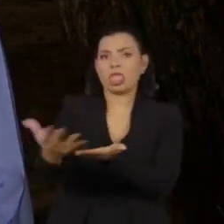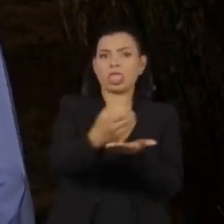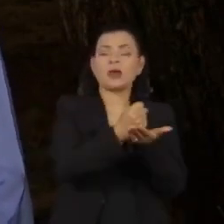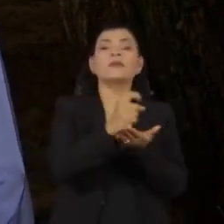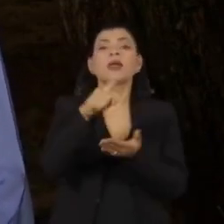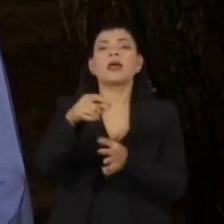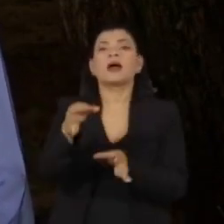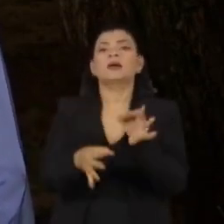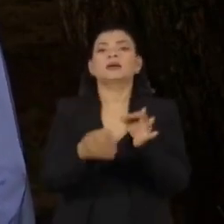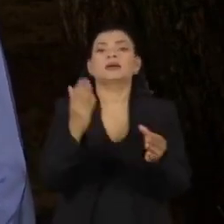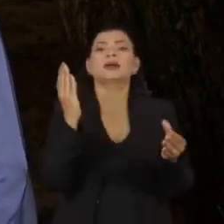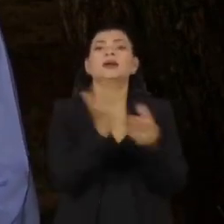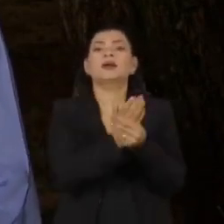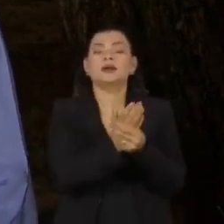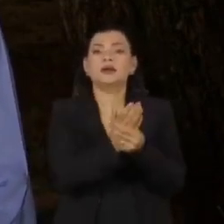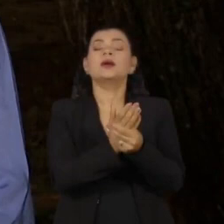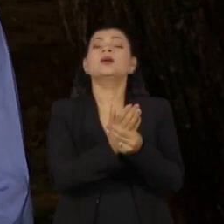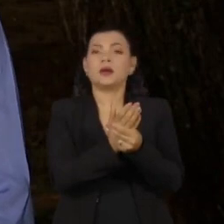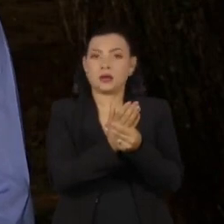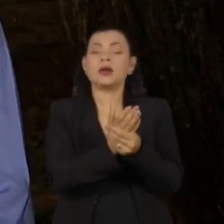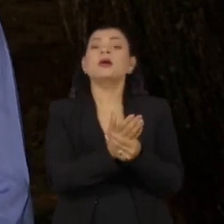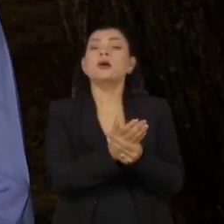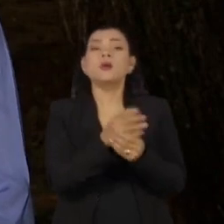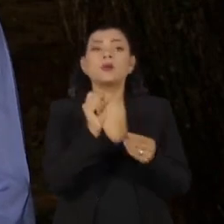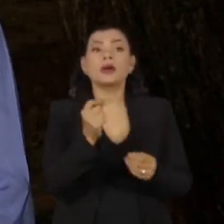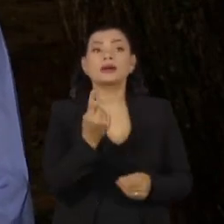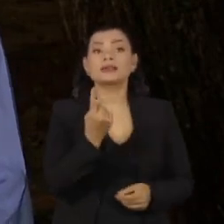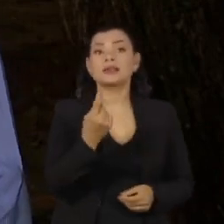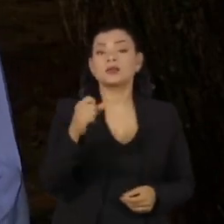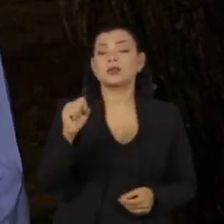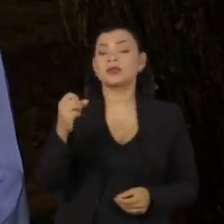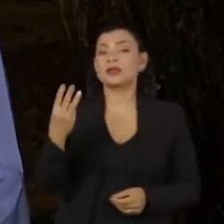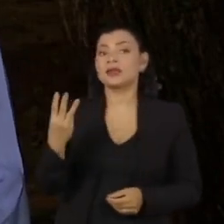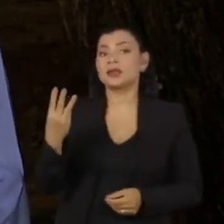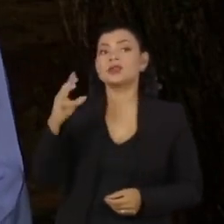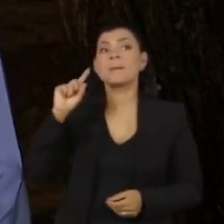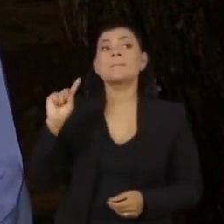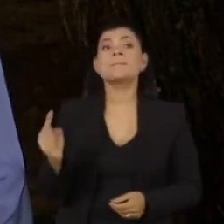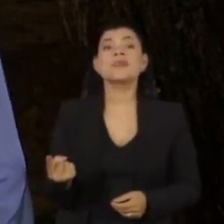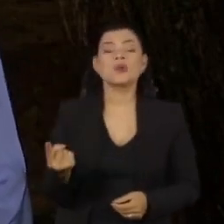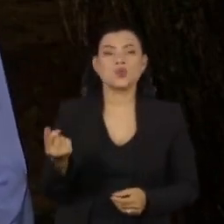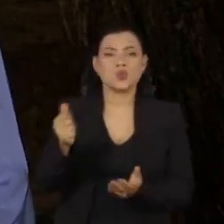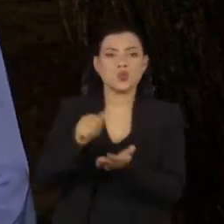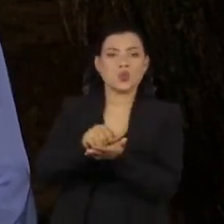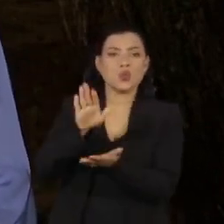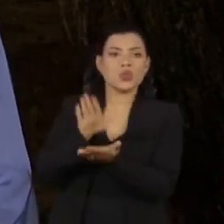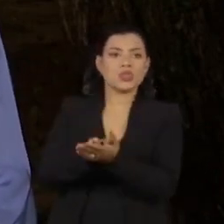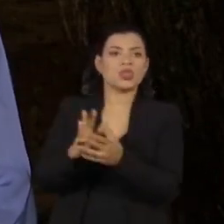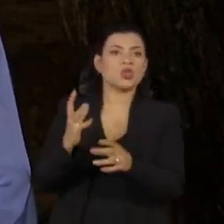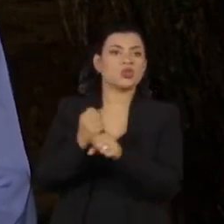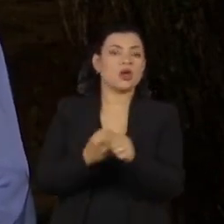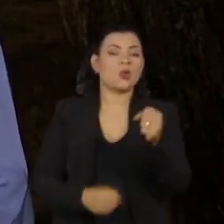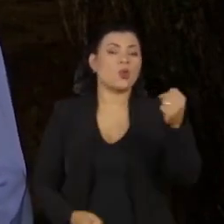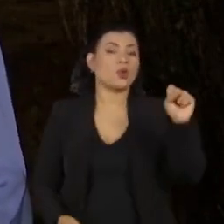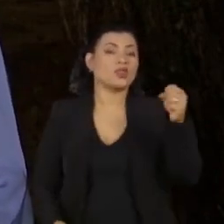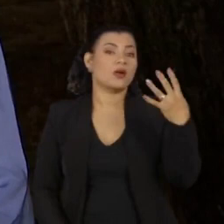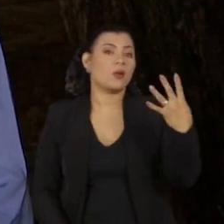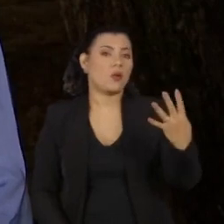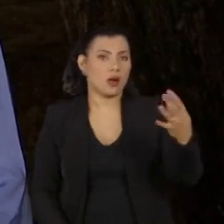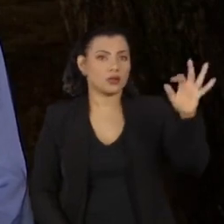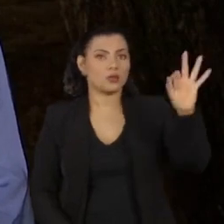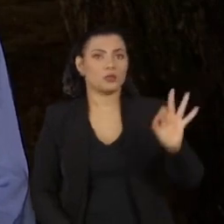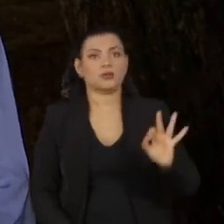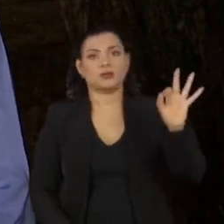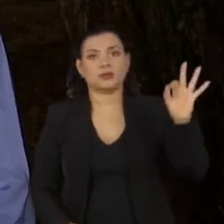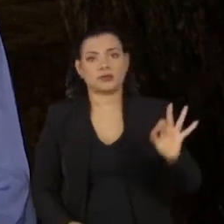jurídico, que poderia extinguir 183 mil autos de infração, o equivalente a 84